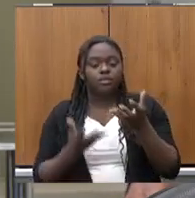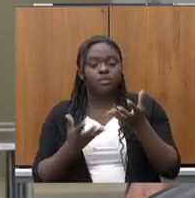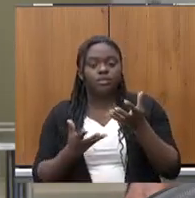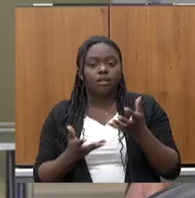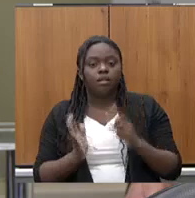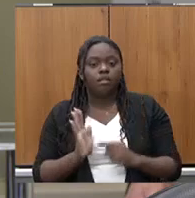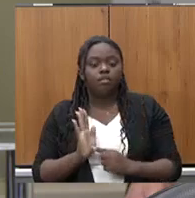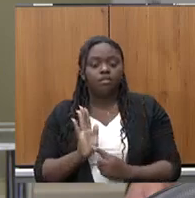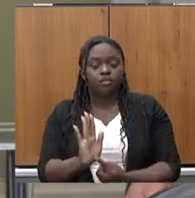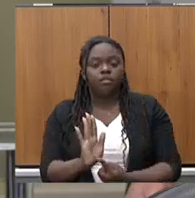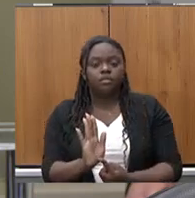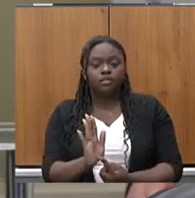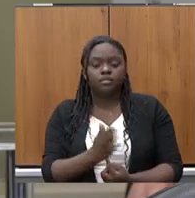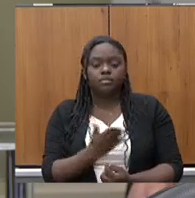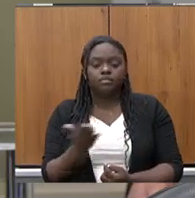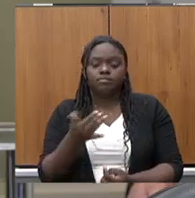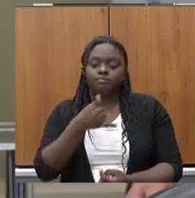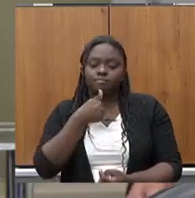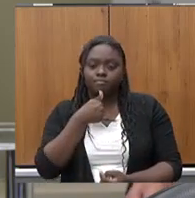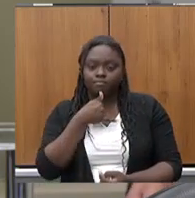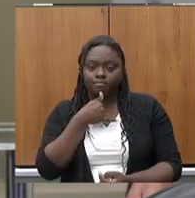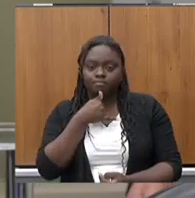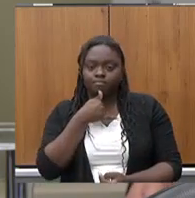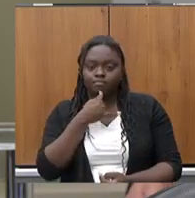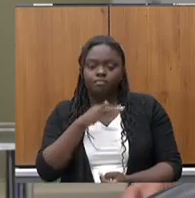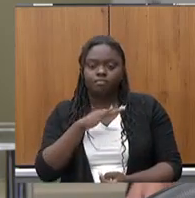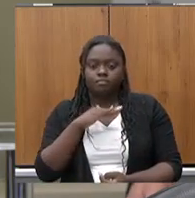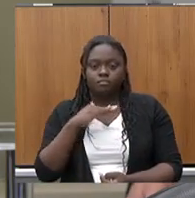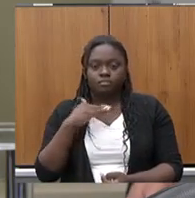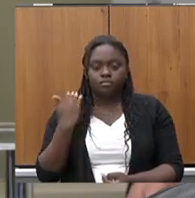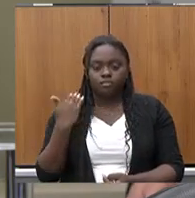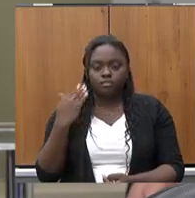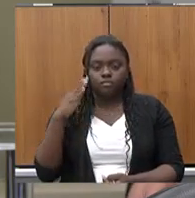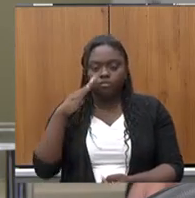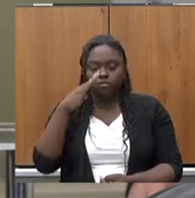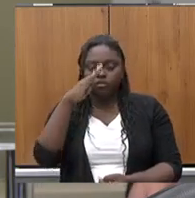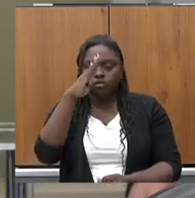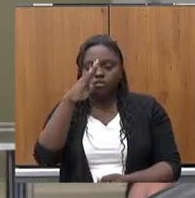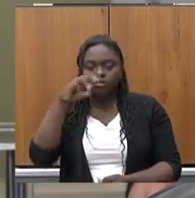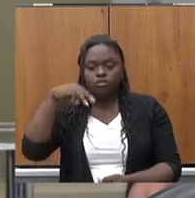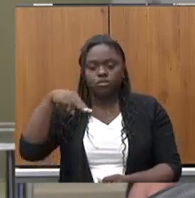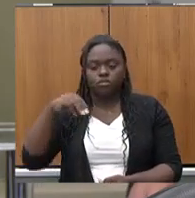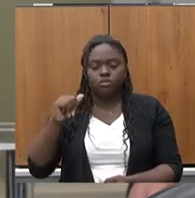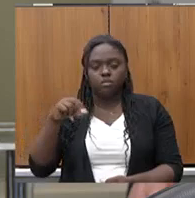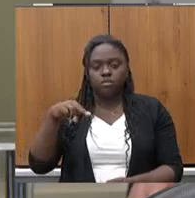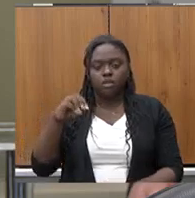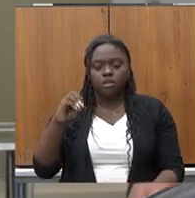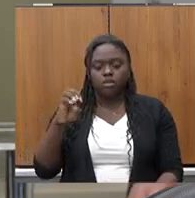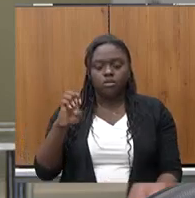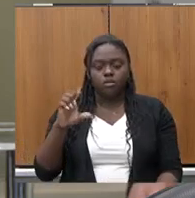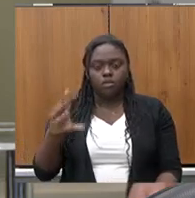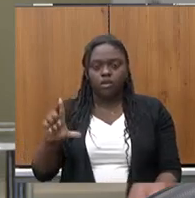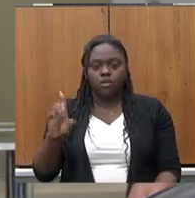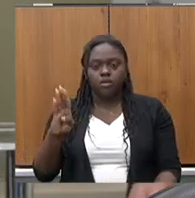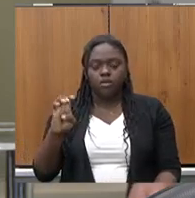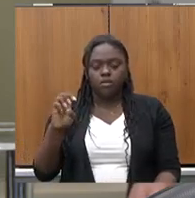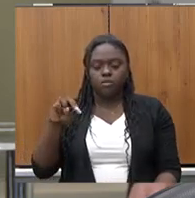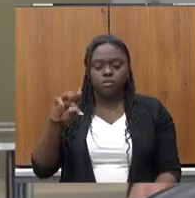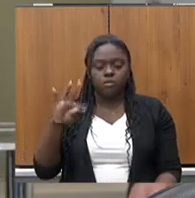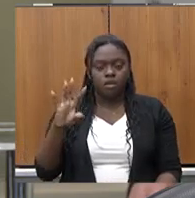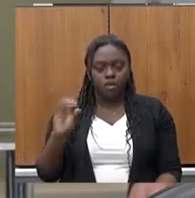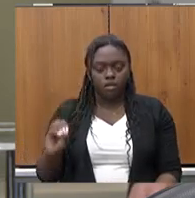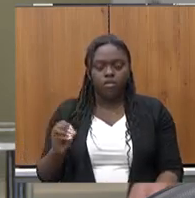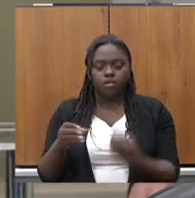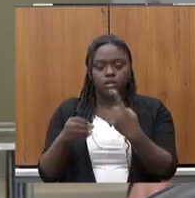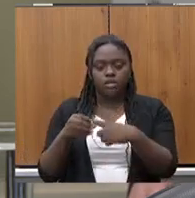infelizmente, o falecimento do sargento veterano Manuel Bento na cidade de Governador Valadares,